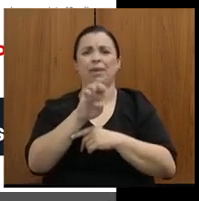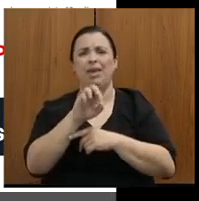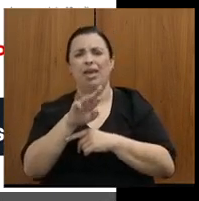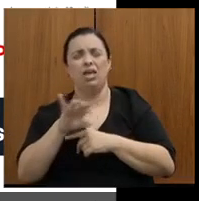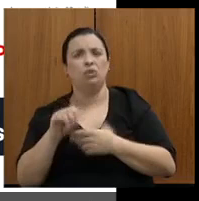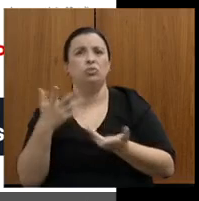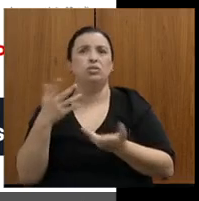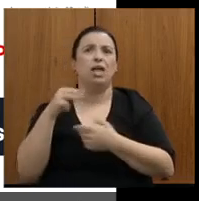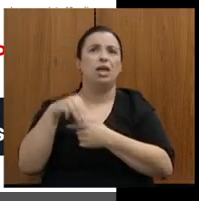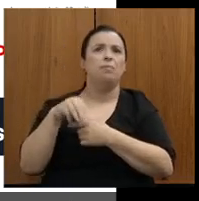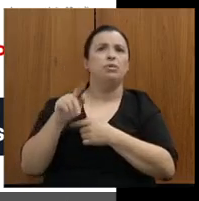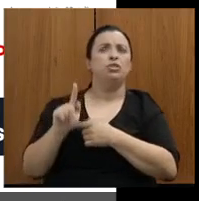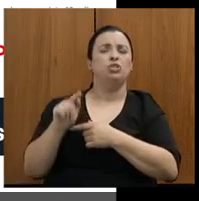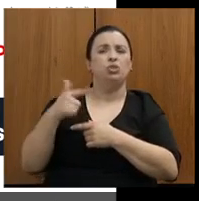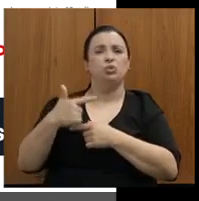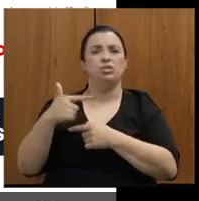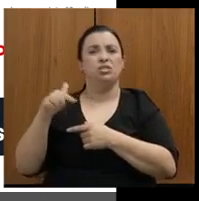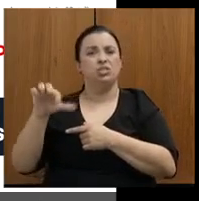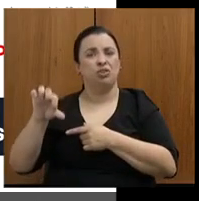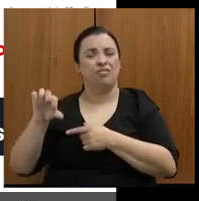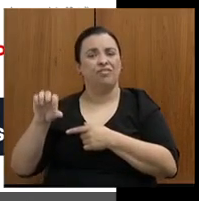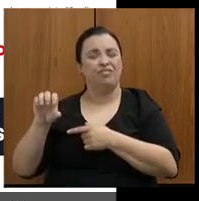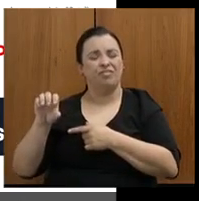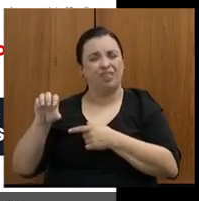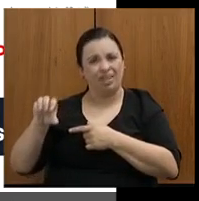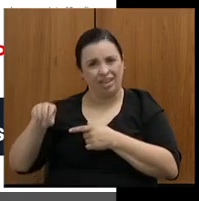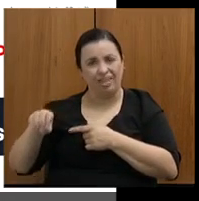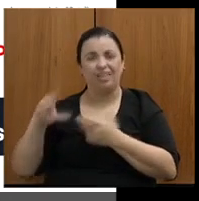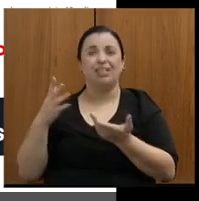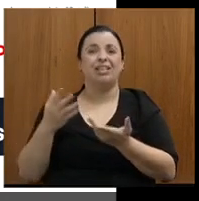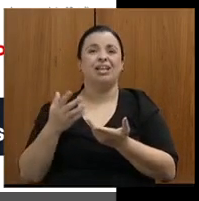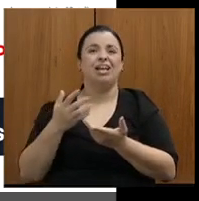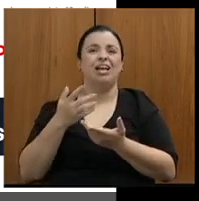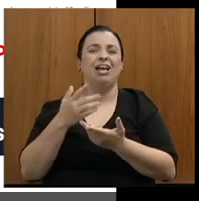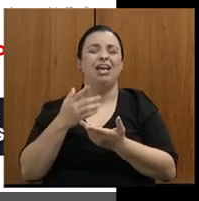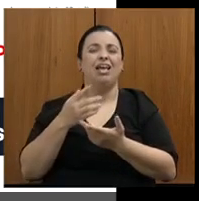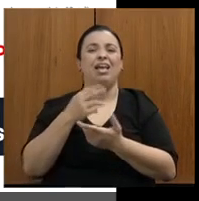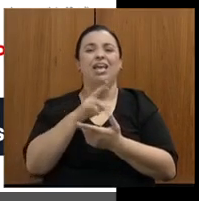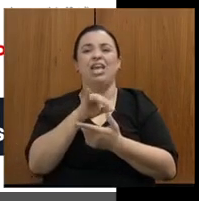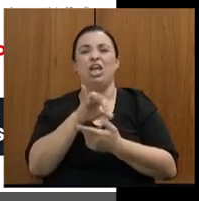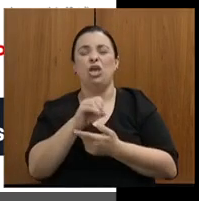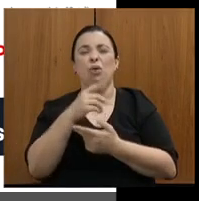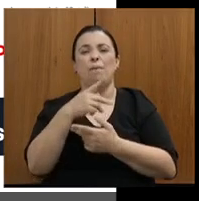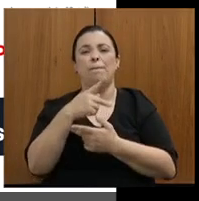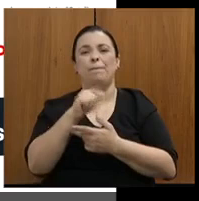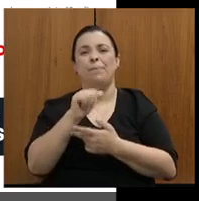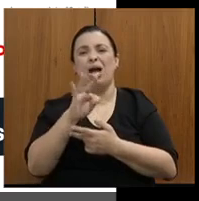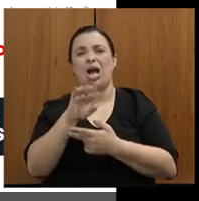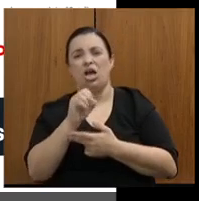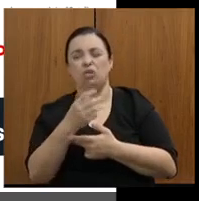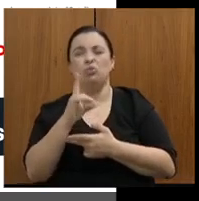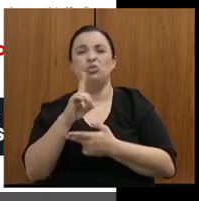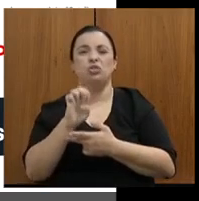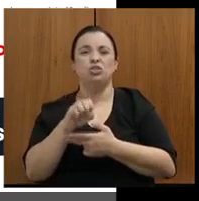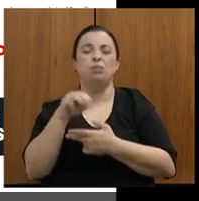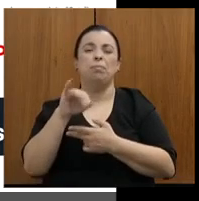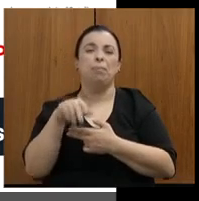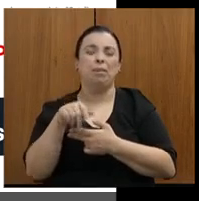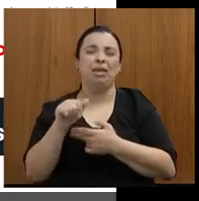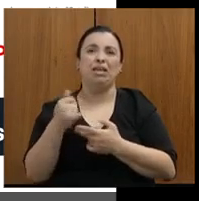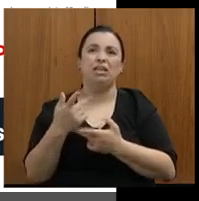Rio Par de Minas, a gente tem Paula Cândida de Vinésia, a deputada Beatriz esteve conosco,